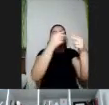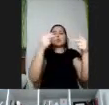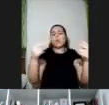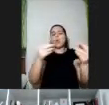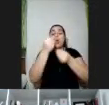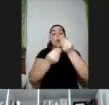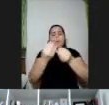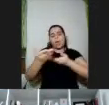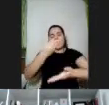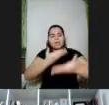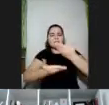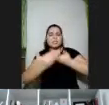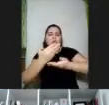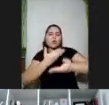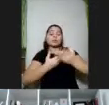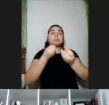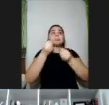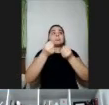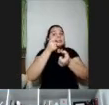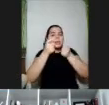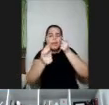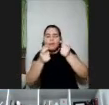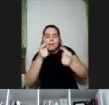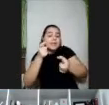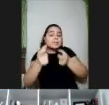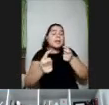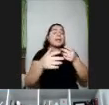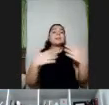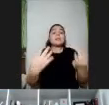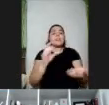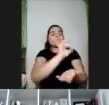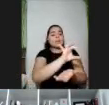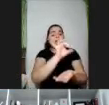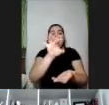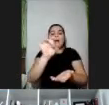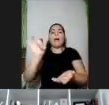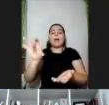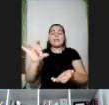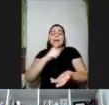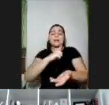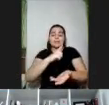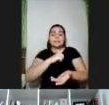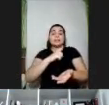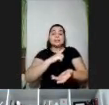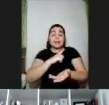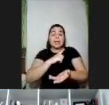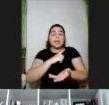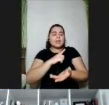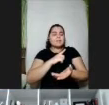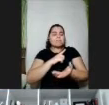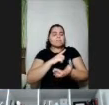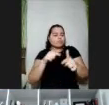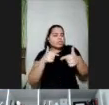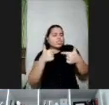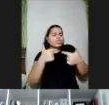relaciona, como a gente se interessa pelas coisas, quer dizer, todos nós temos as nossas formas de perceber o